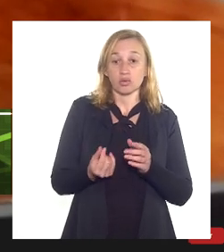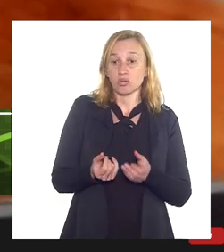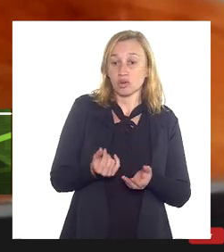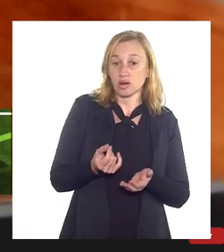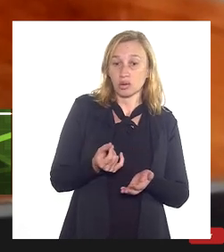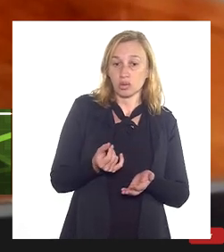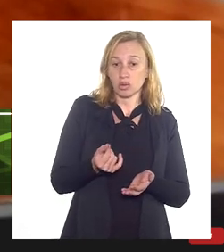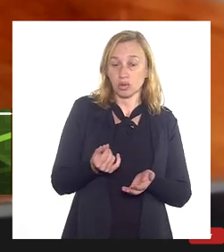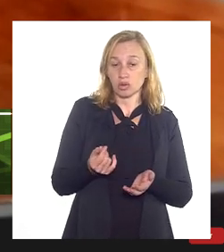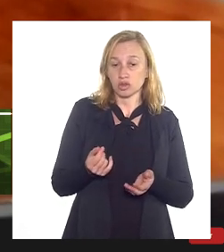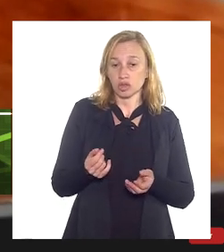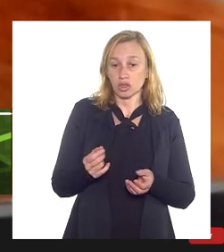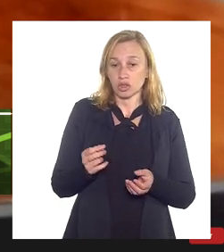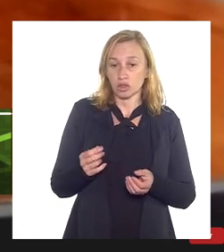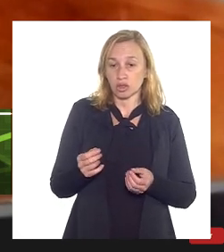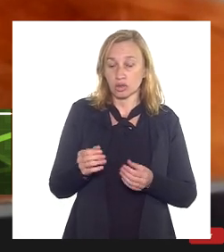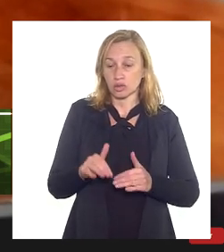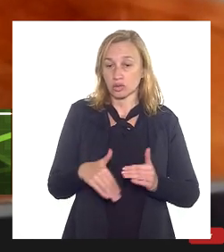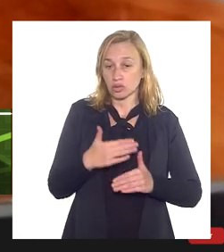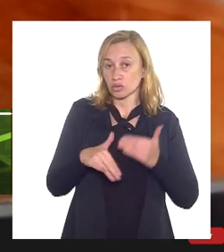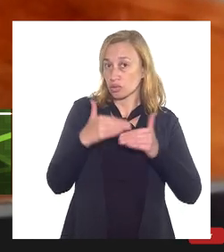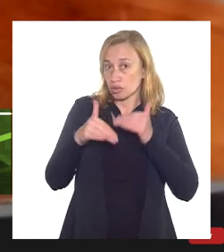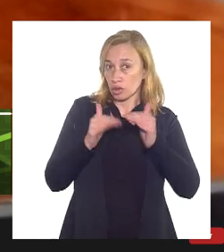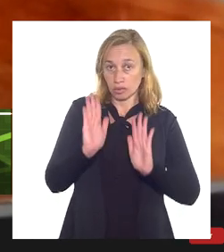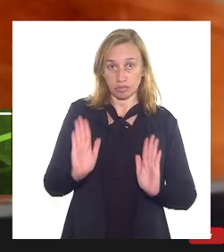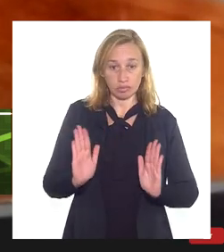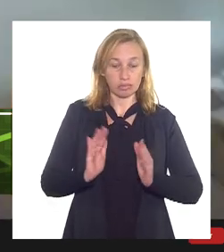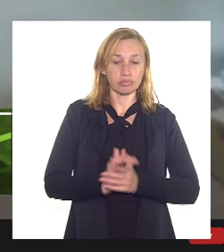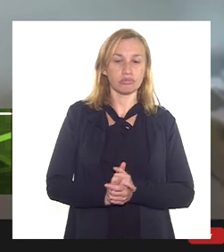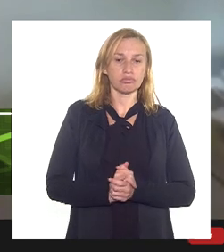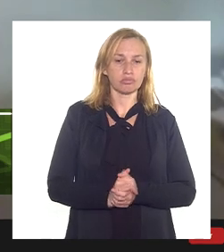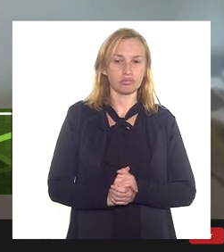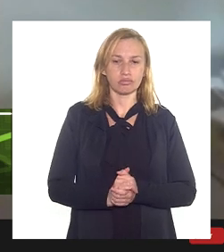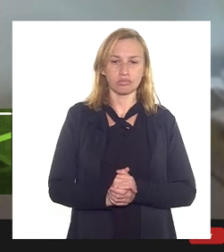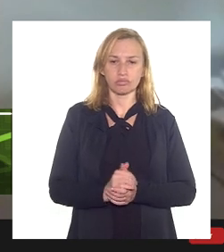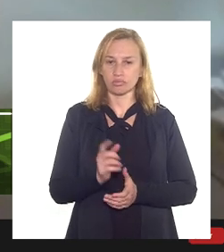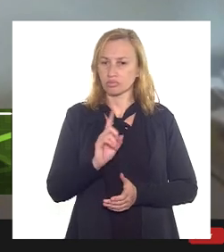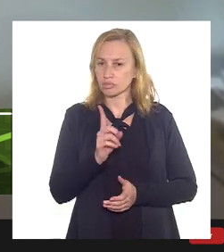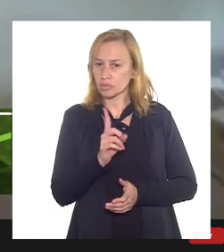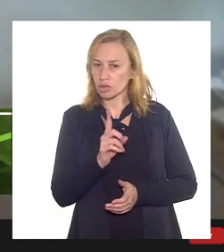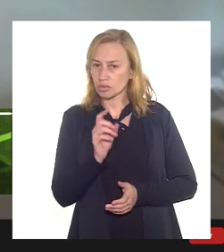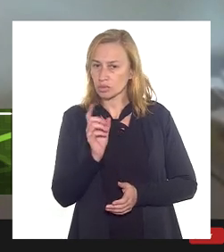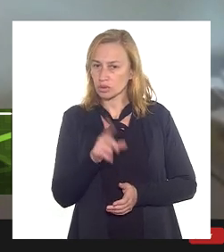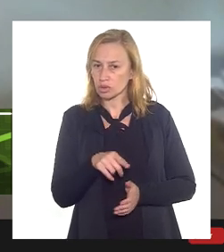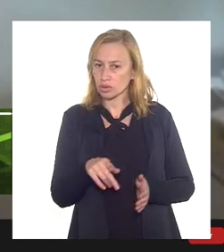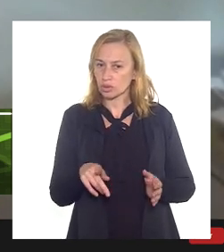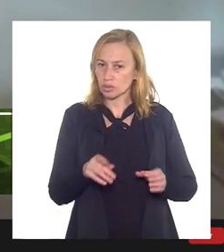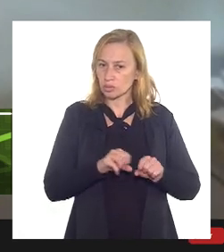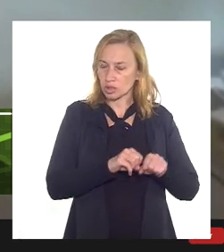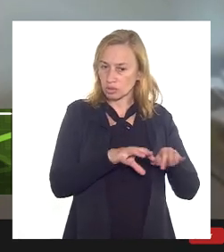de operação e desenvolvimento do campo não são detutivos isso